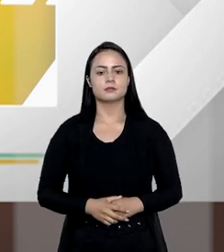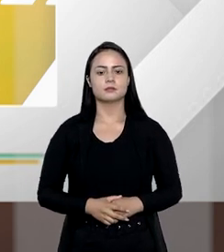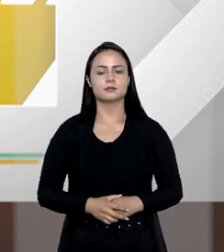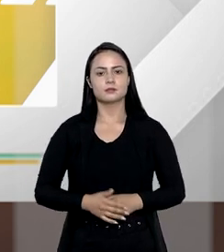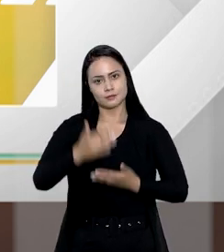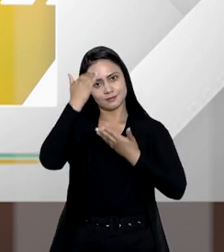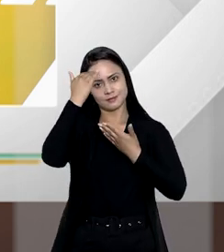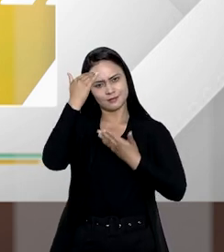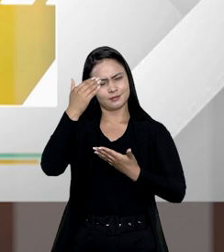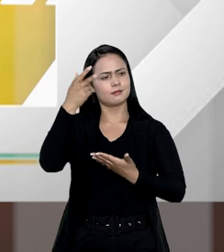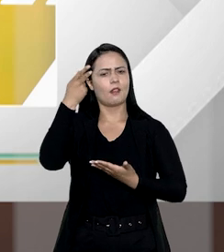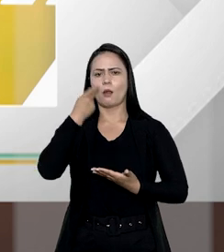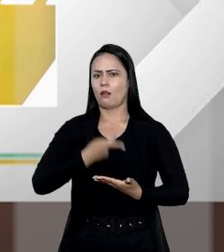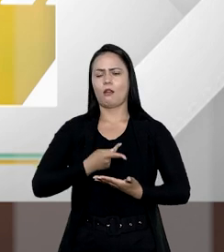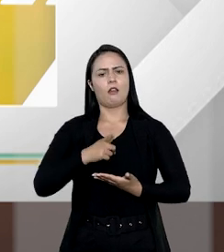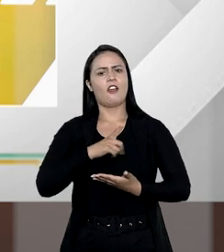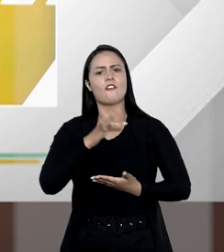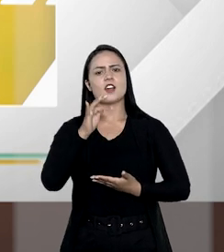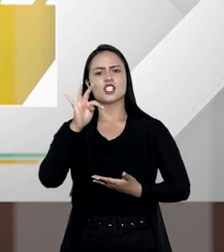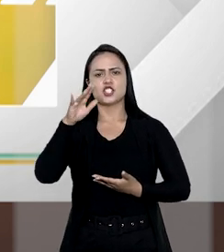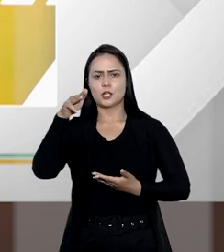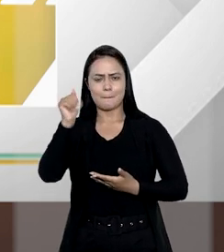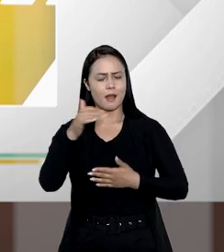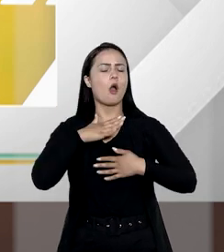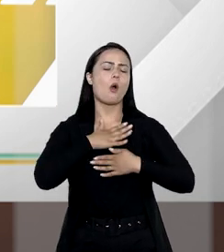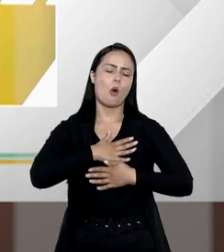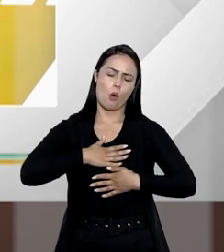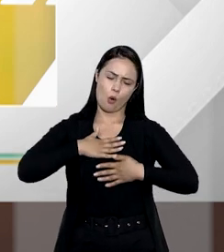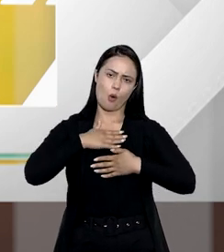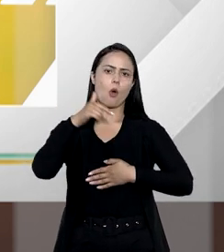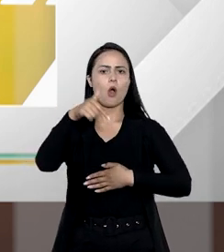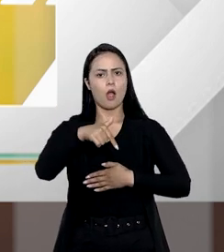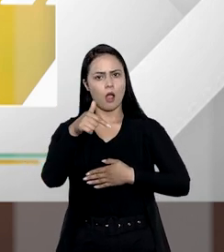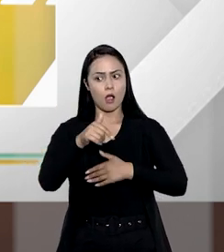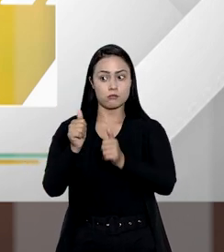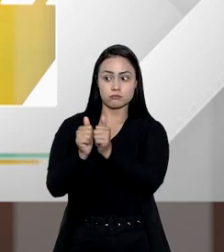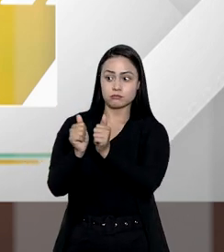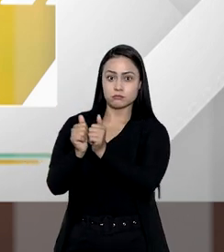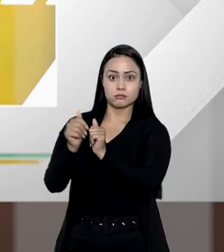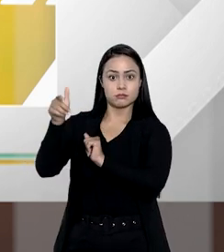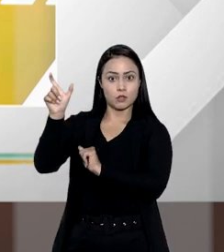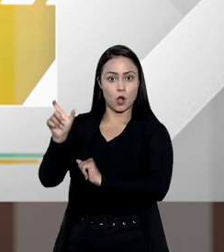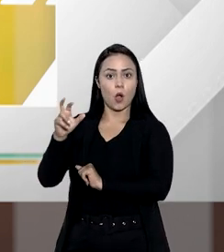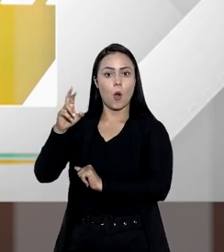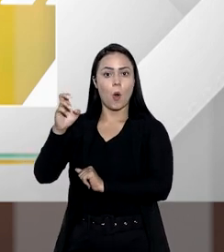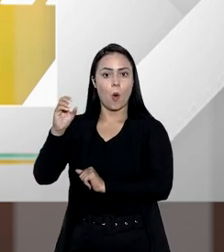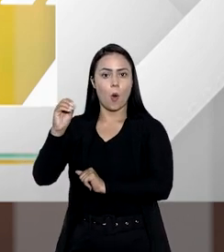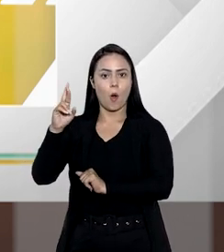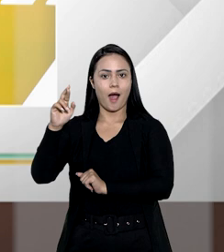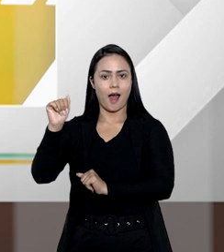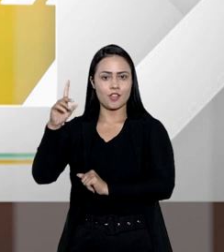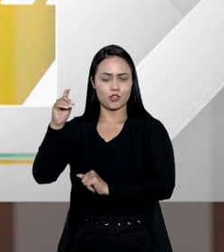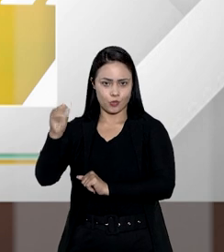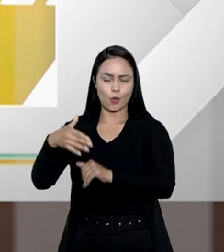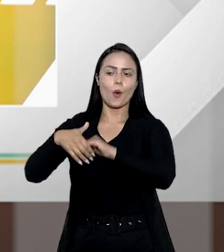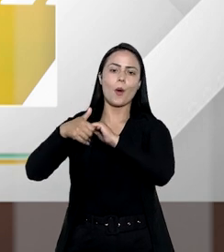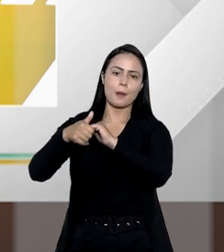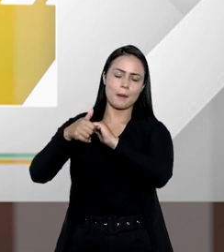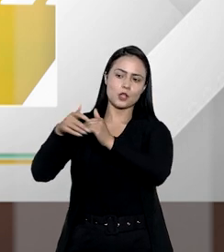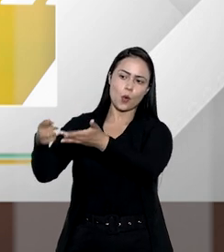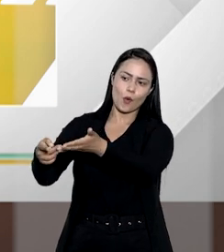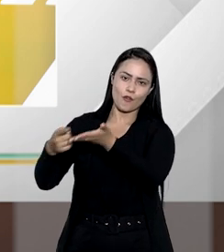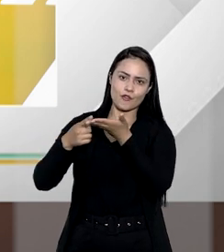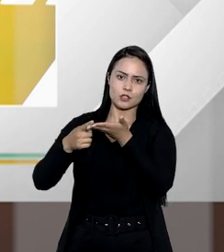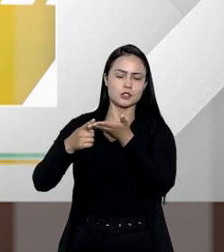Quem agradece sou eu, Fátima, Tiago, é honra muito grande e estar ao lado do professor Conrado complementa o